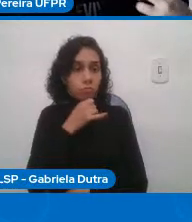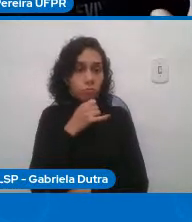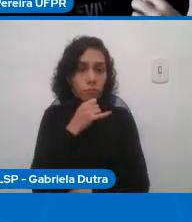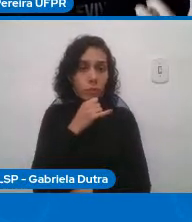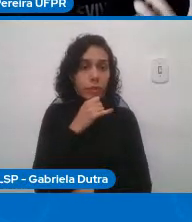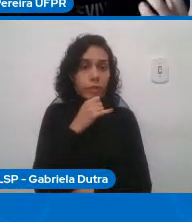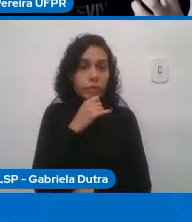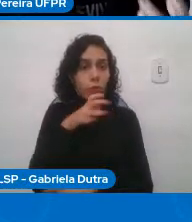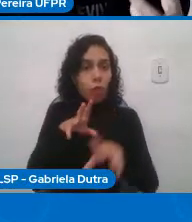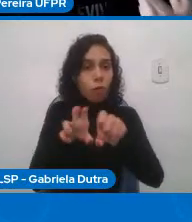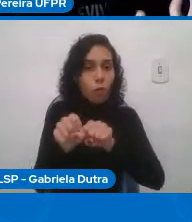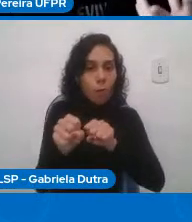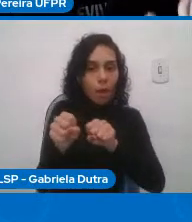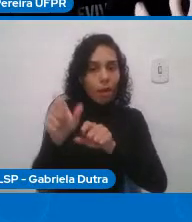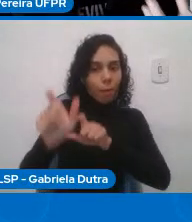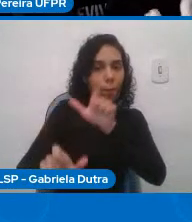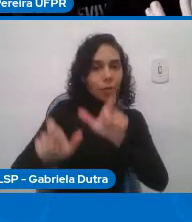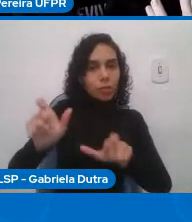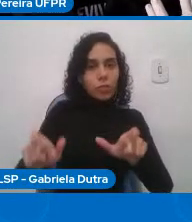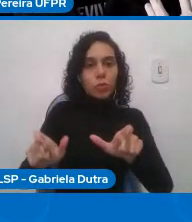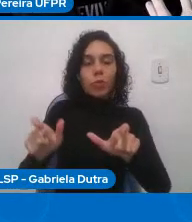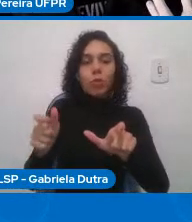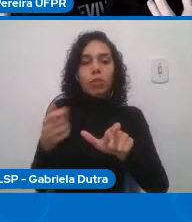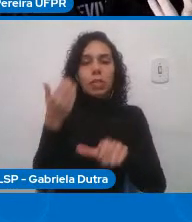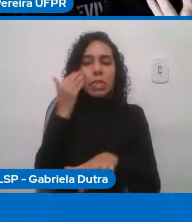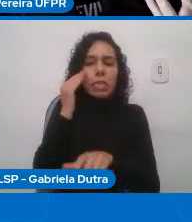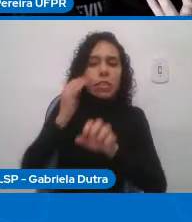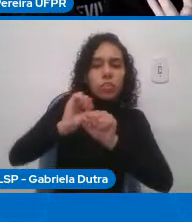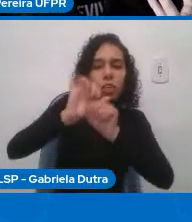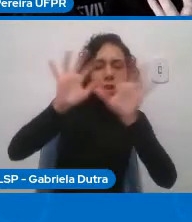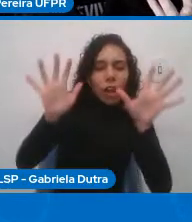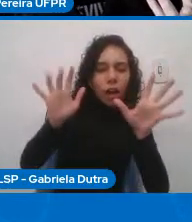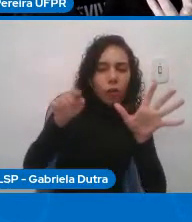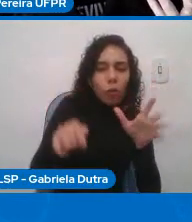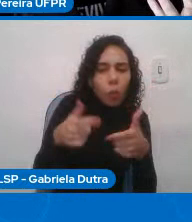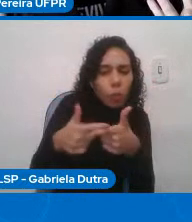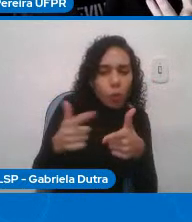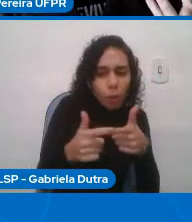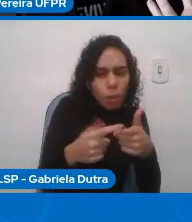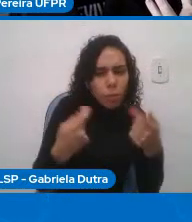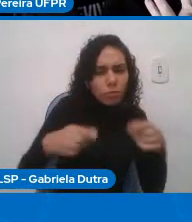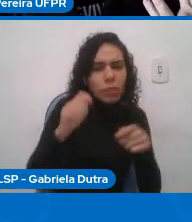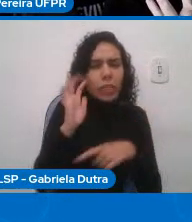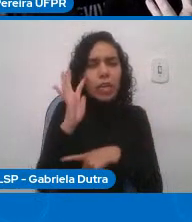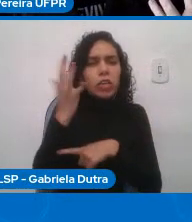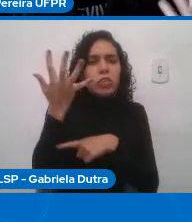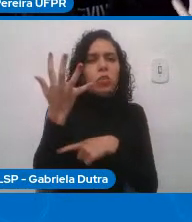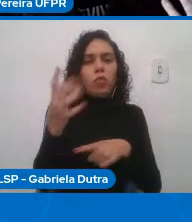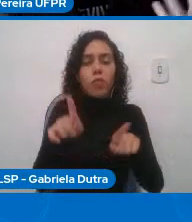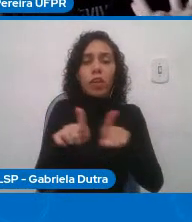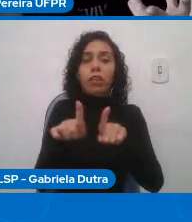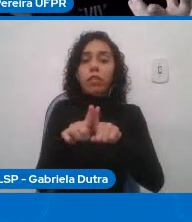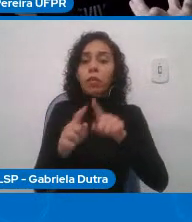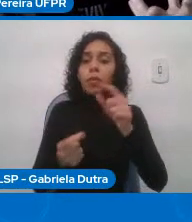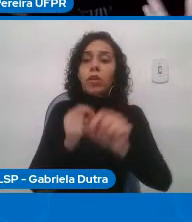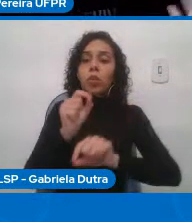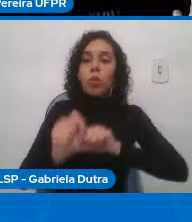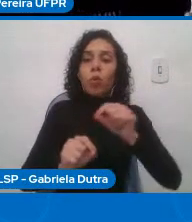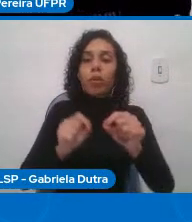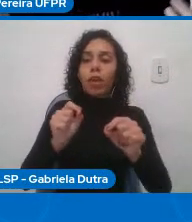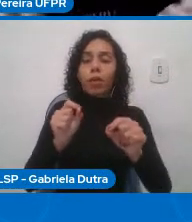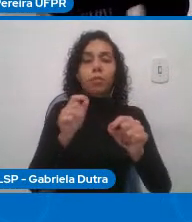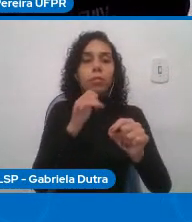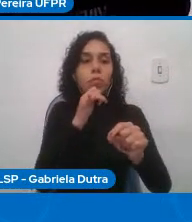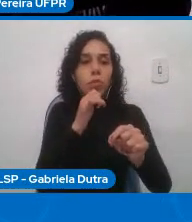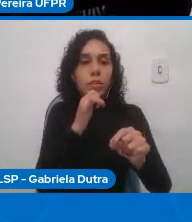entender os problemas que elas precisam resolver e de lidar ou antecipar as consequências da sua resolução ou da